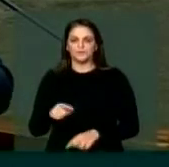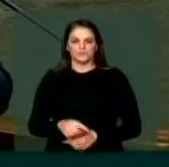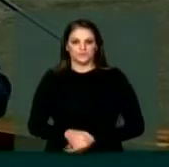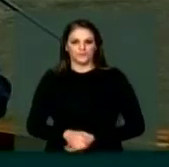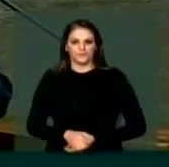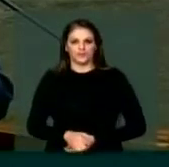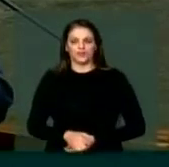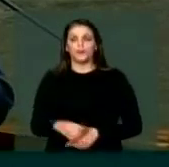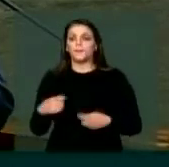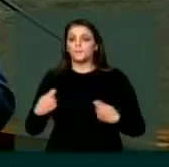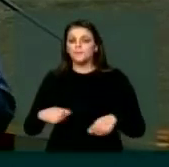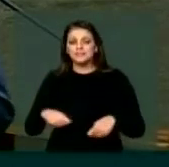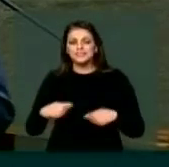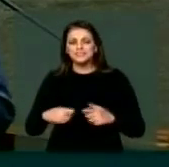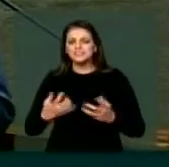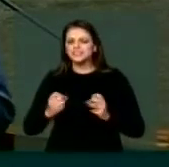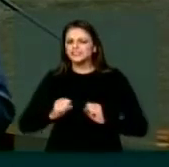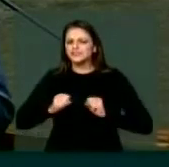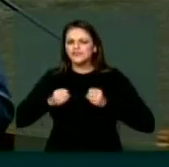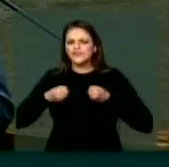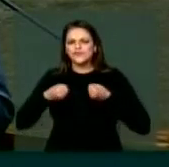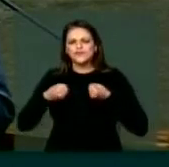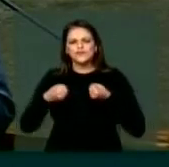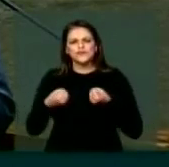nós entrega total.